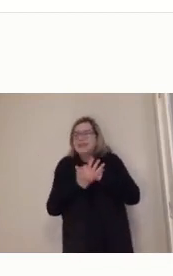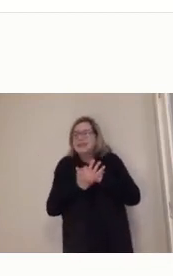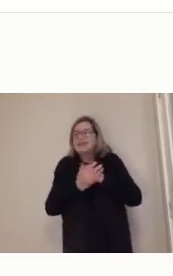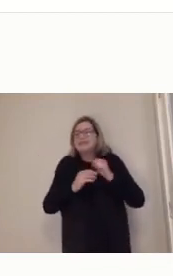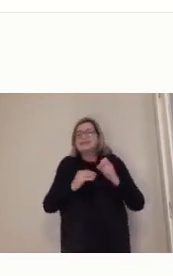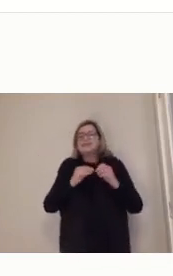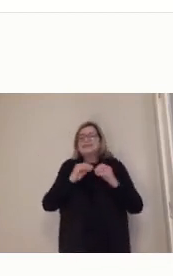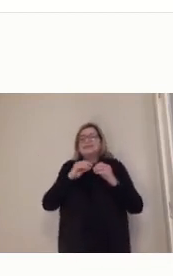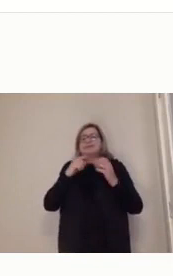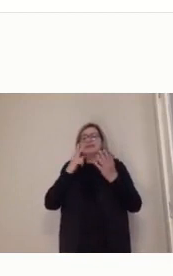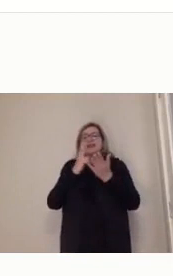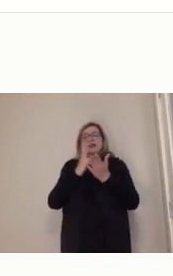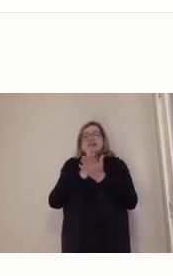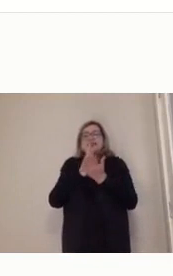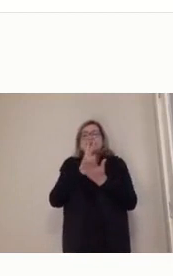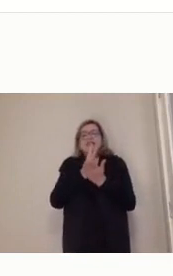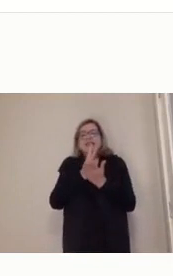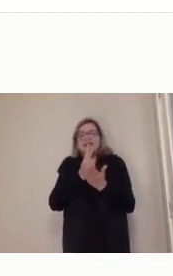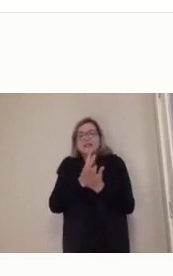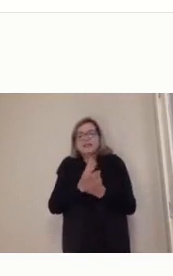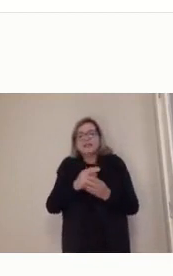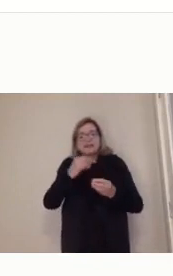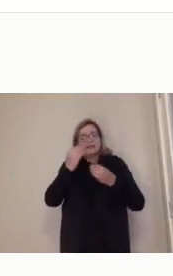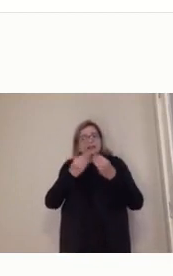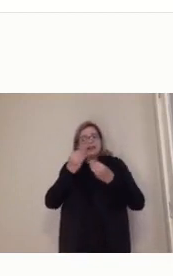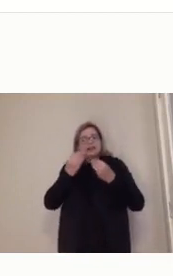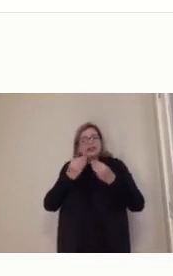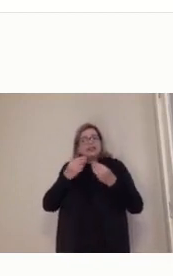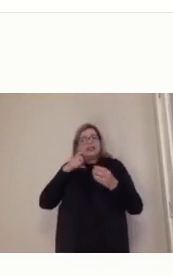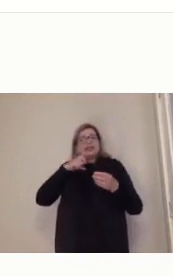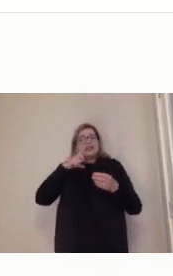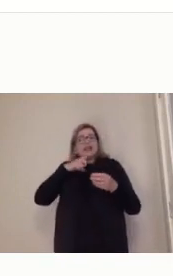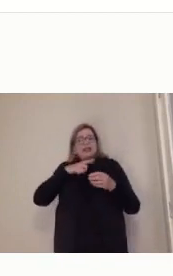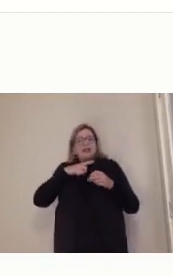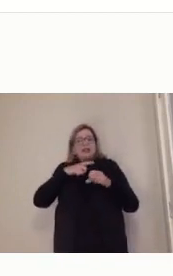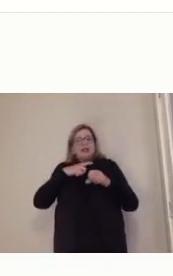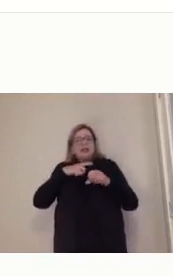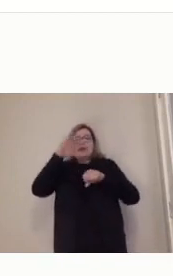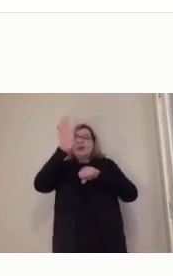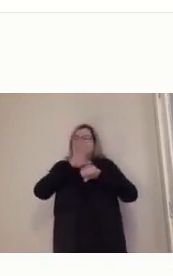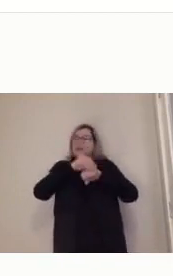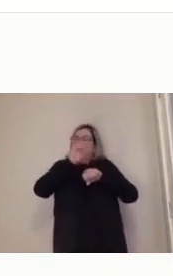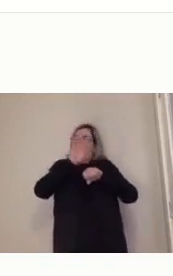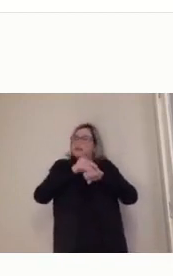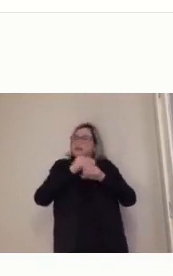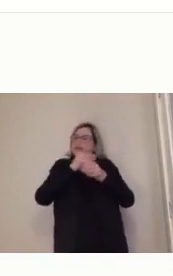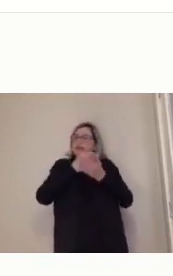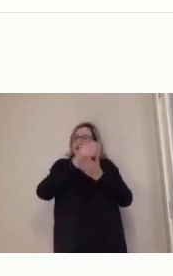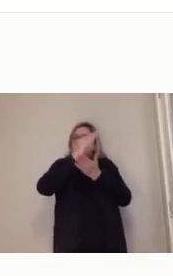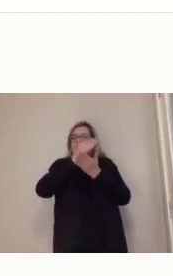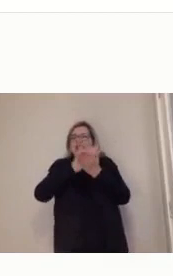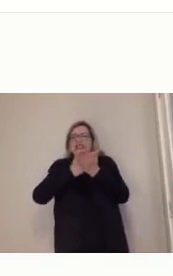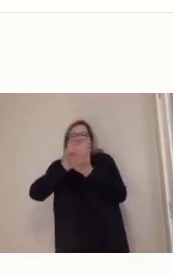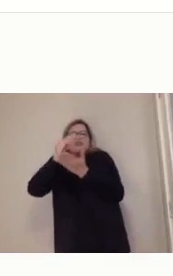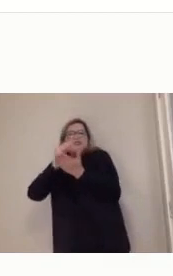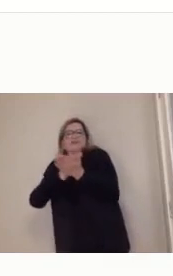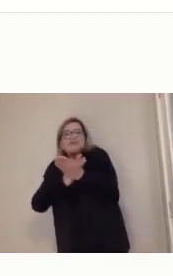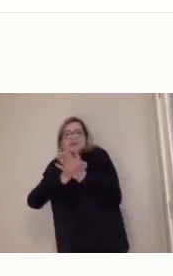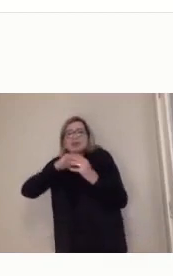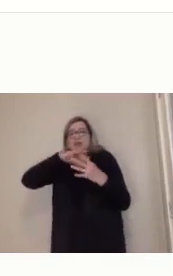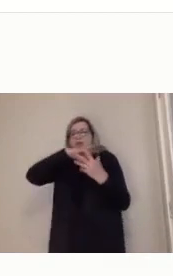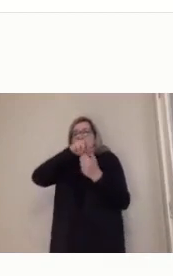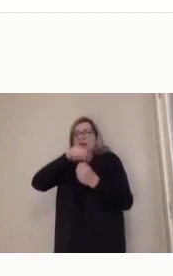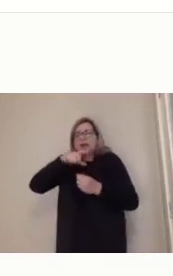aí, socializado com muitos, compartilhado com muitos, há uma rede de cientistas pensando sobre isso, o que faz com que a gente busque